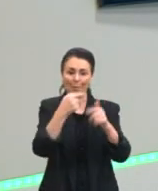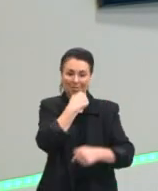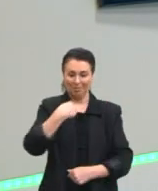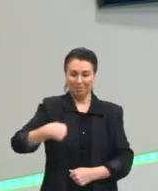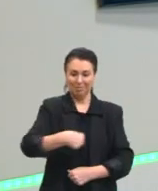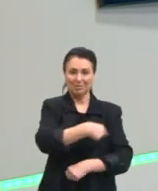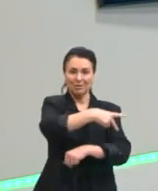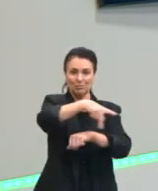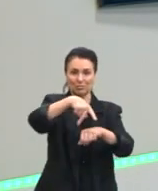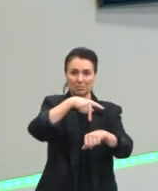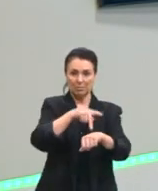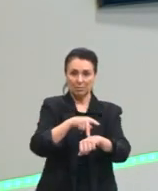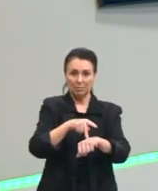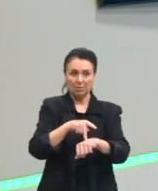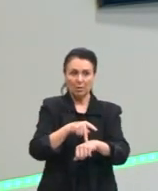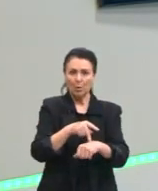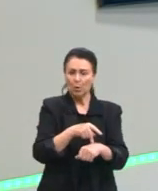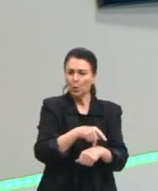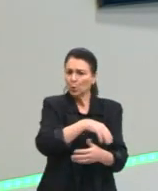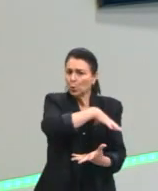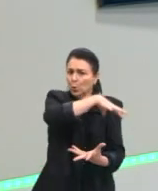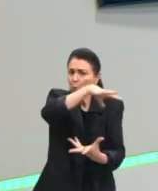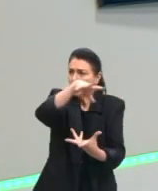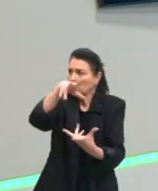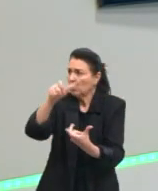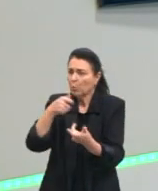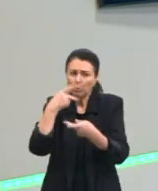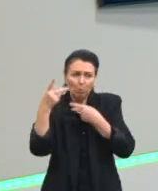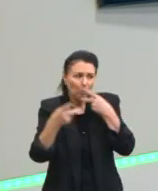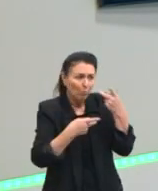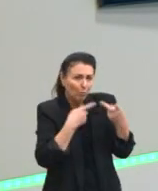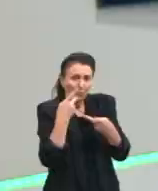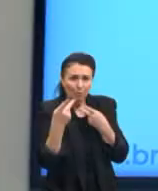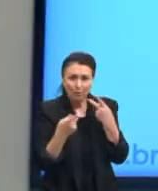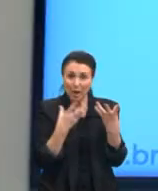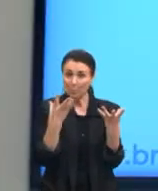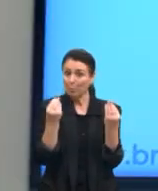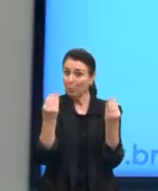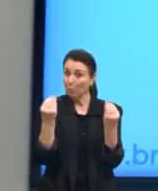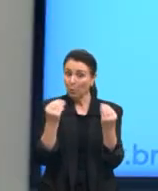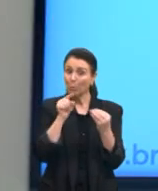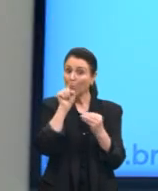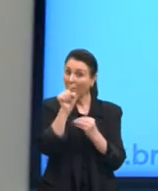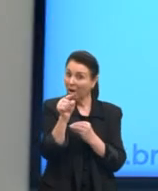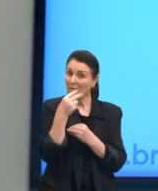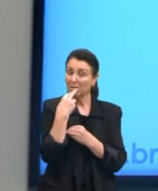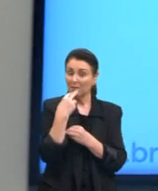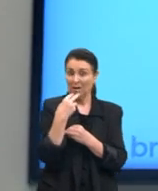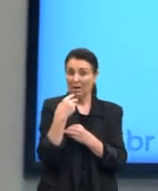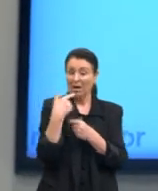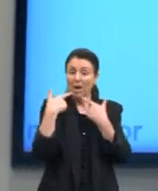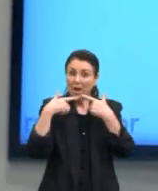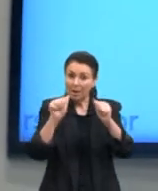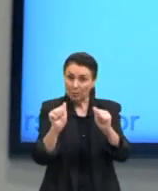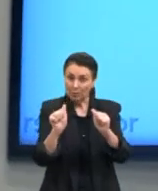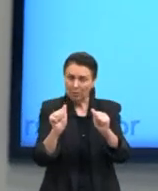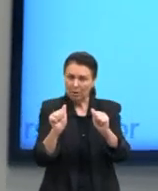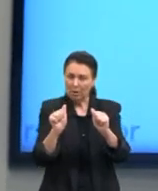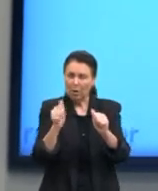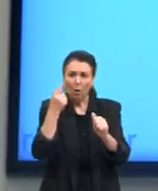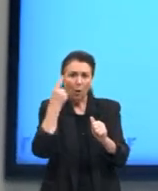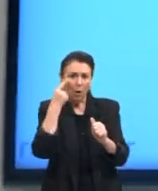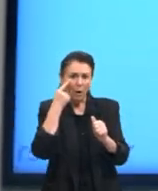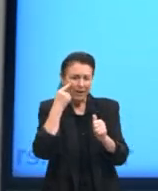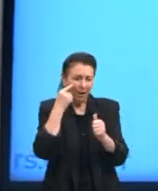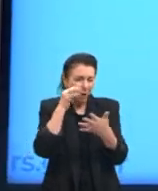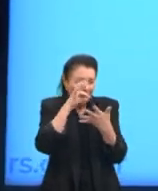falada no mundo. Então, se vocês focarem a câmera aqui, olharem com detalhes, vocês vão ver que a gente não consegue